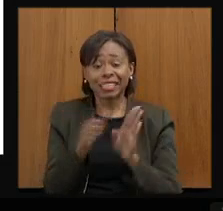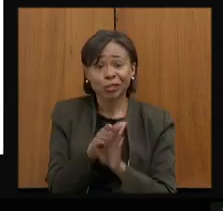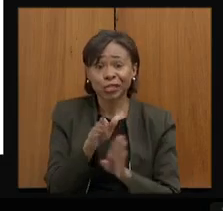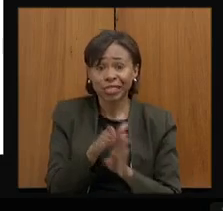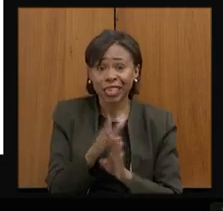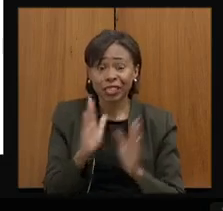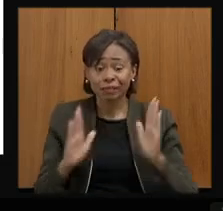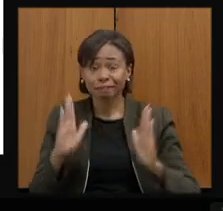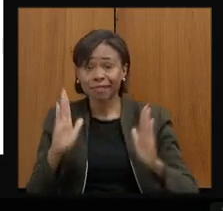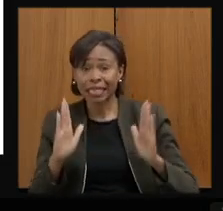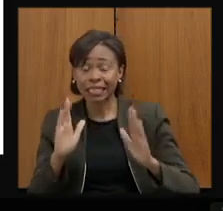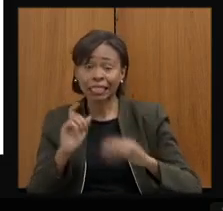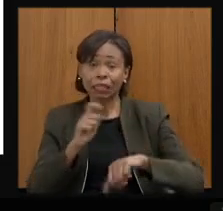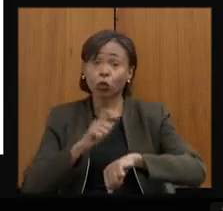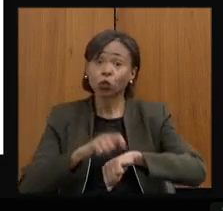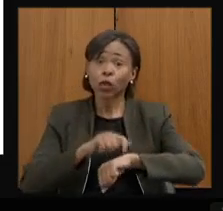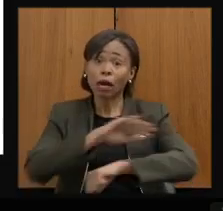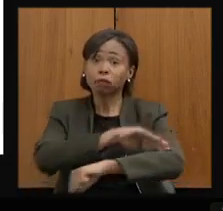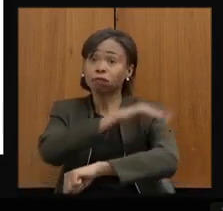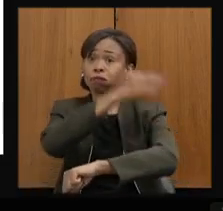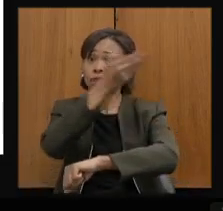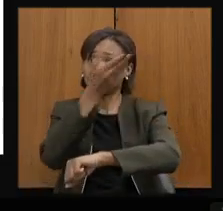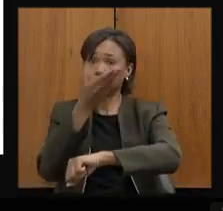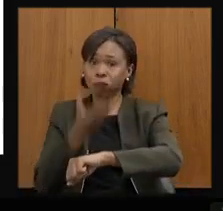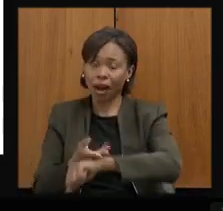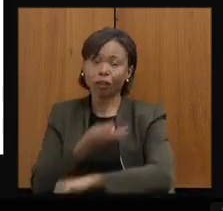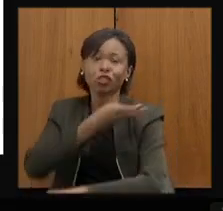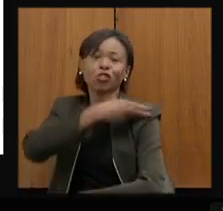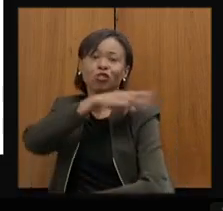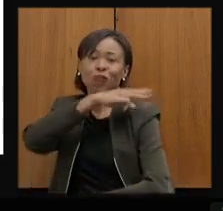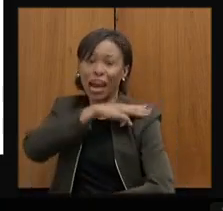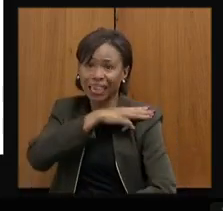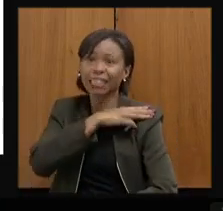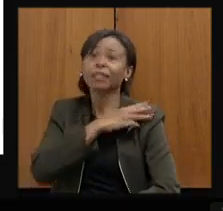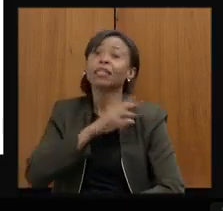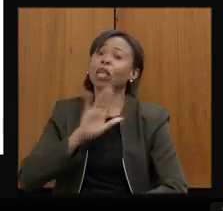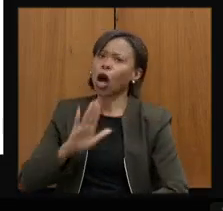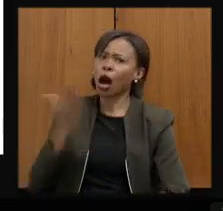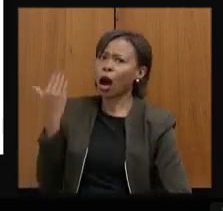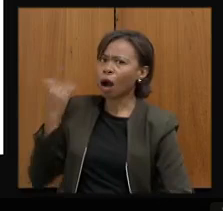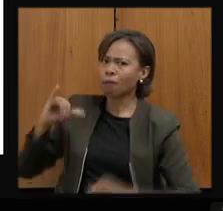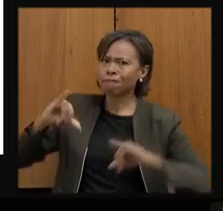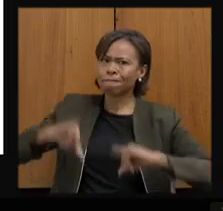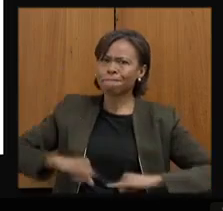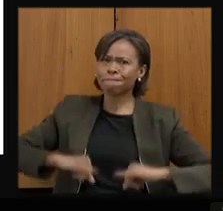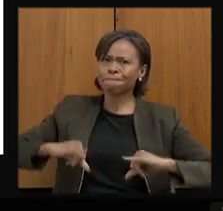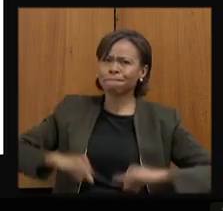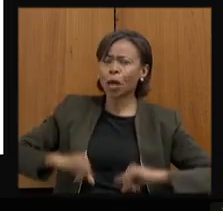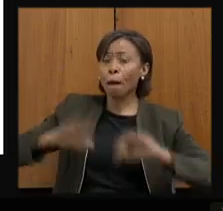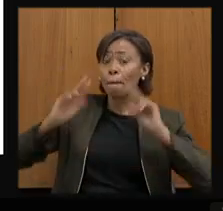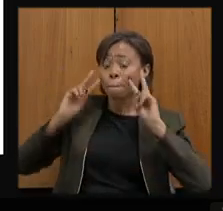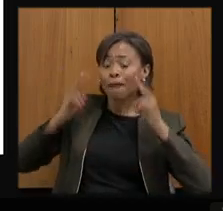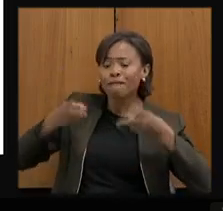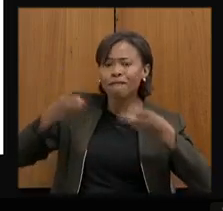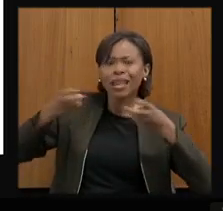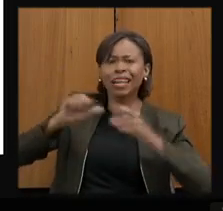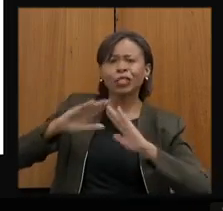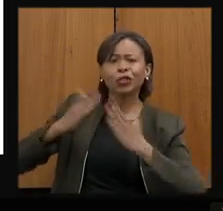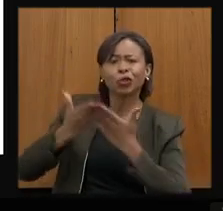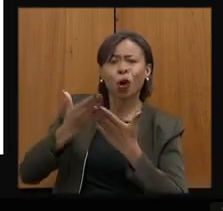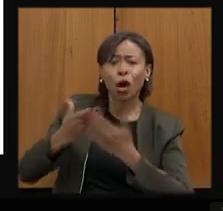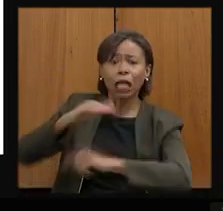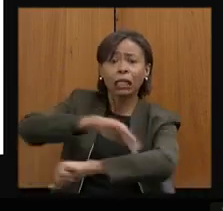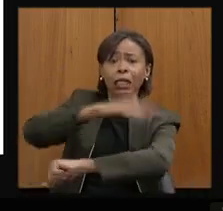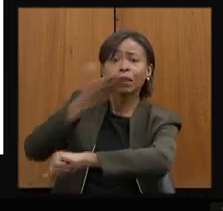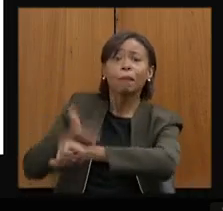expansão do tempo integral, algo que a gente sofreu muito naquele início, quando se percebia que as escolas tinham tempo integral, mas não